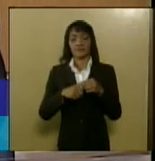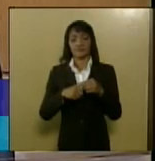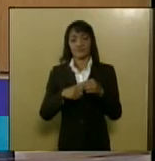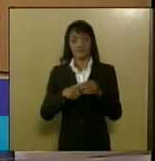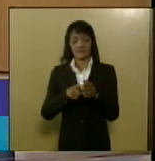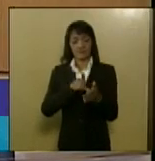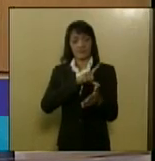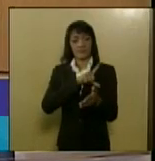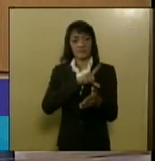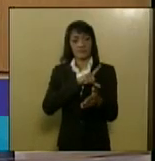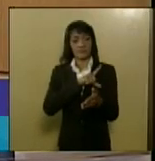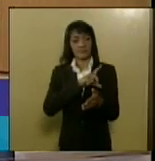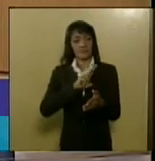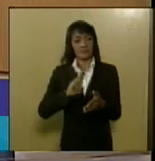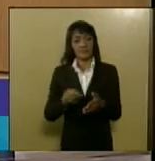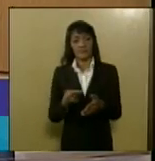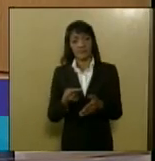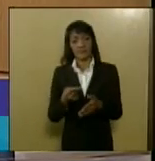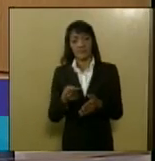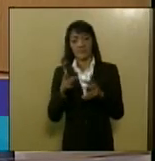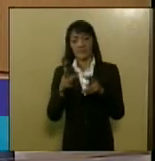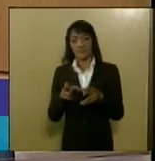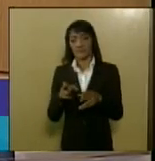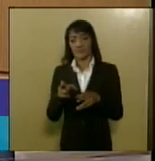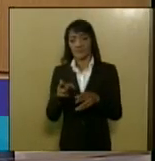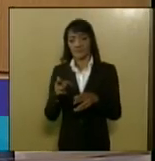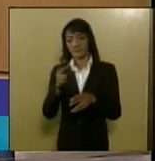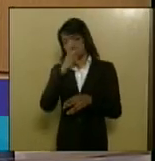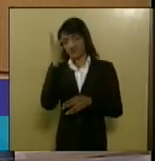do início ou igual uma pessoa que nunca fumou